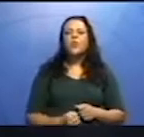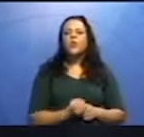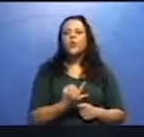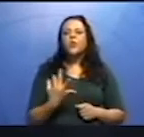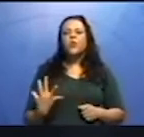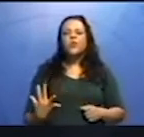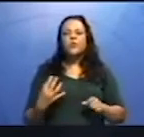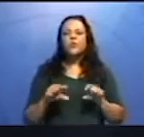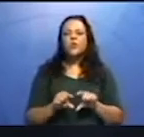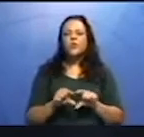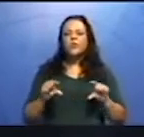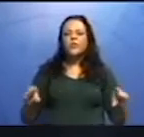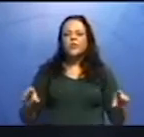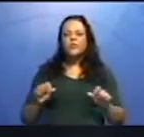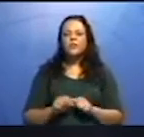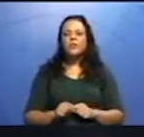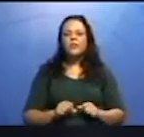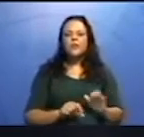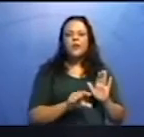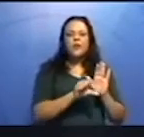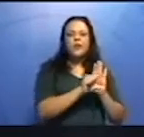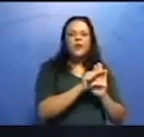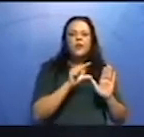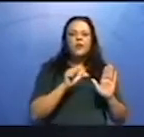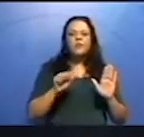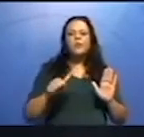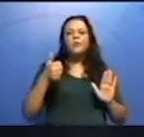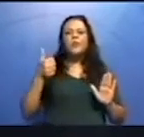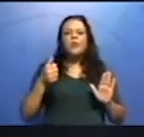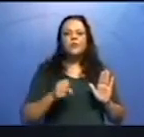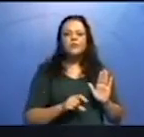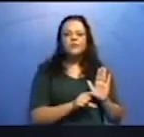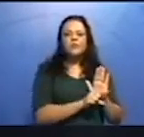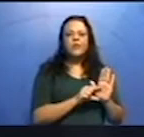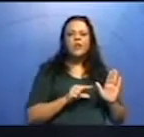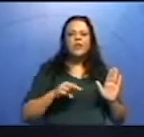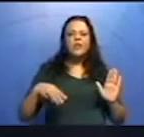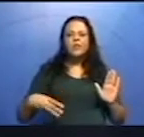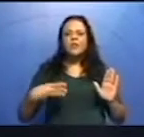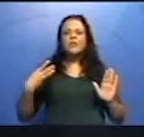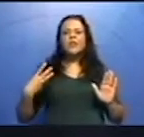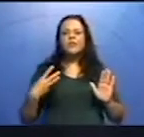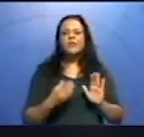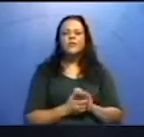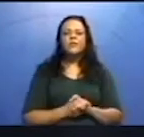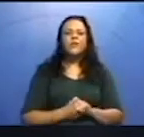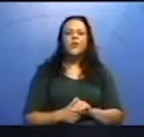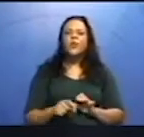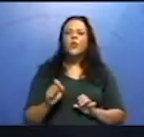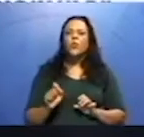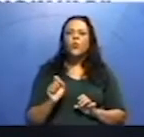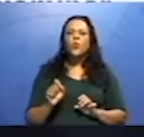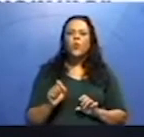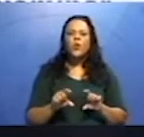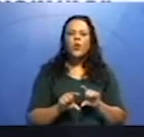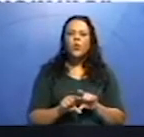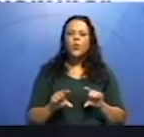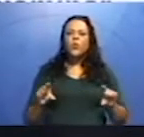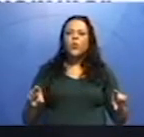e na terceira estrofe? Orações. Diga como você pensou para reconhecer essas orações.